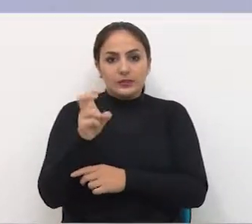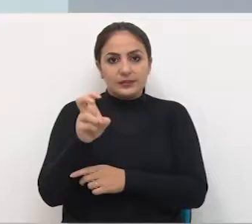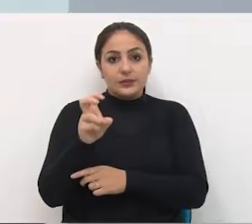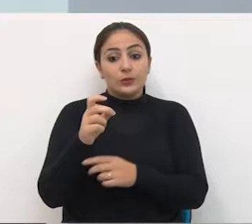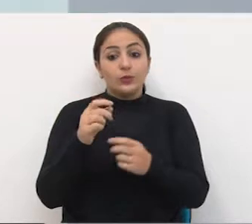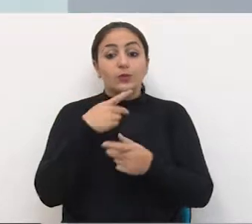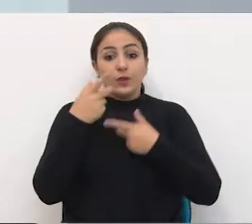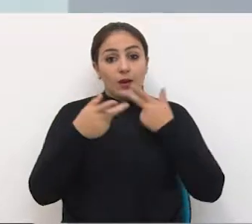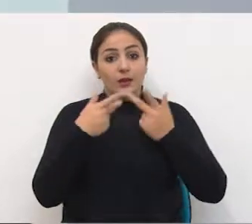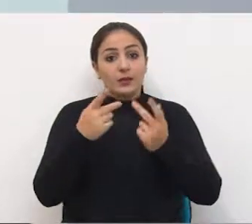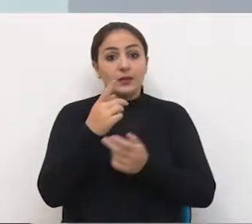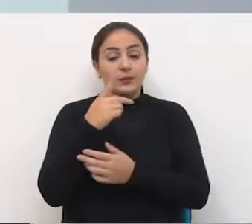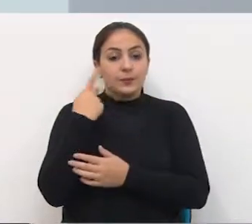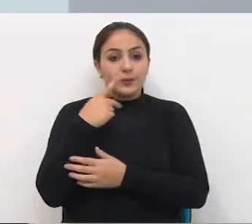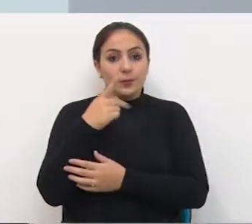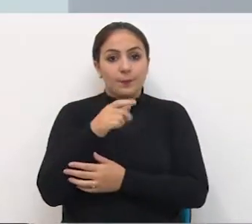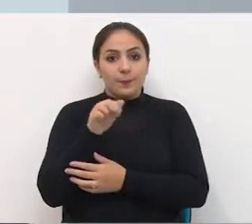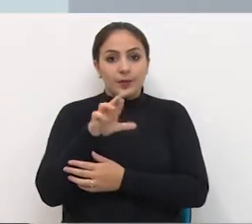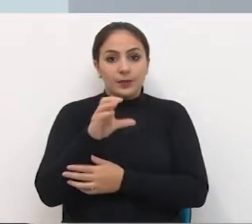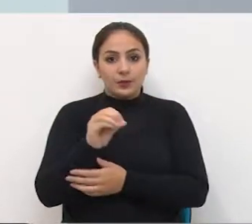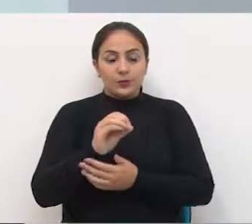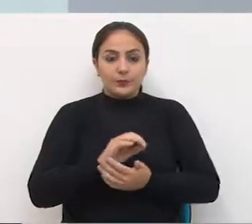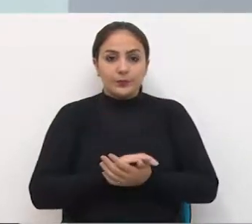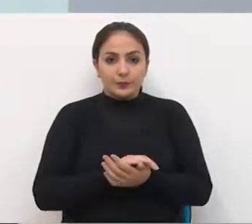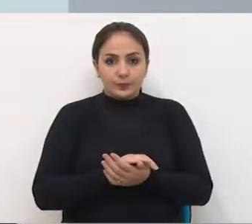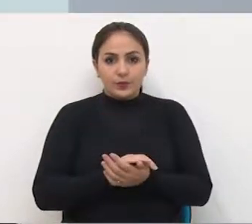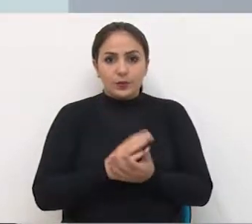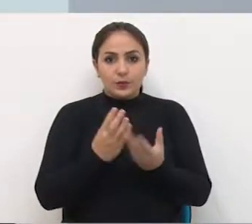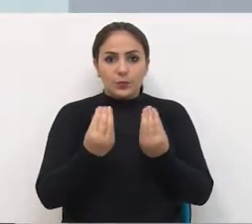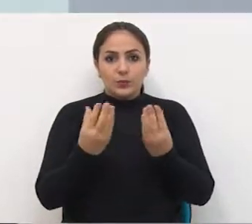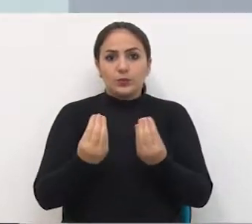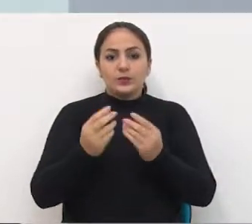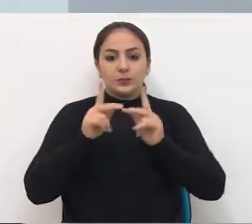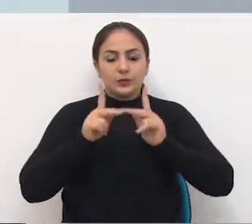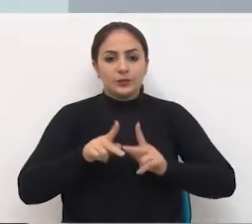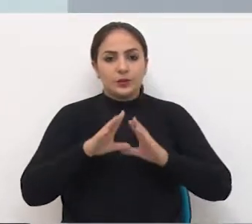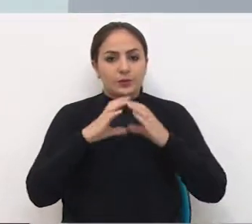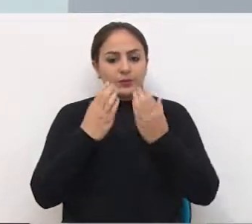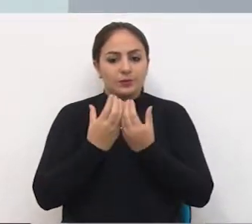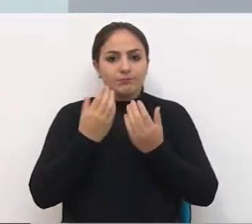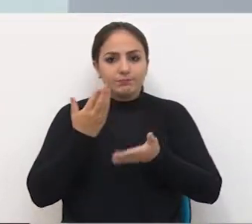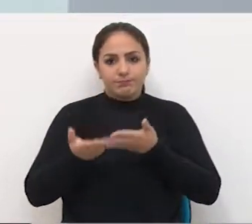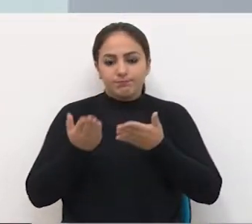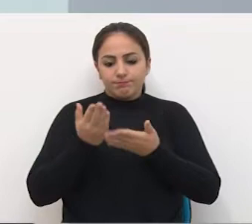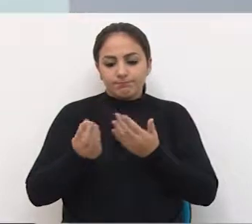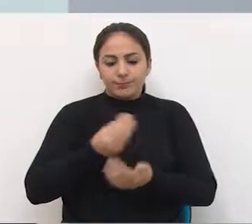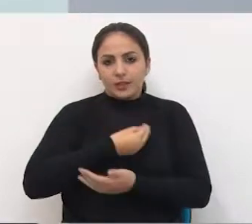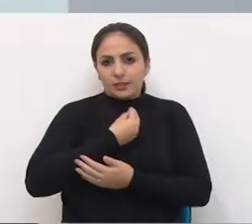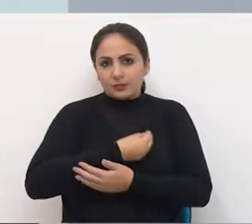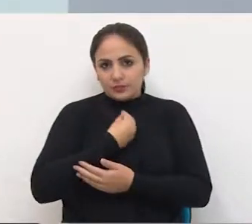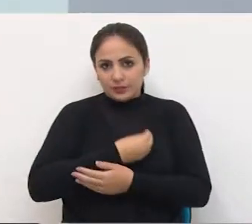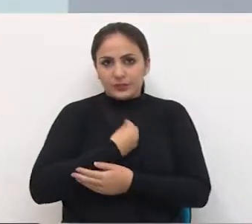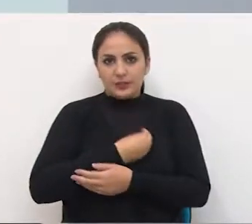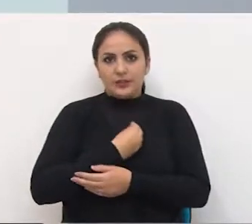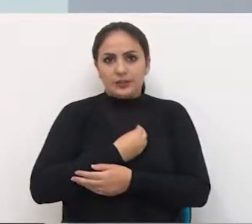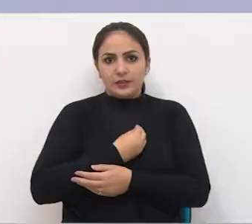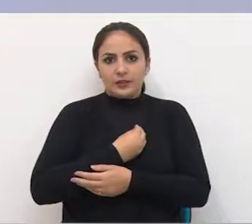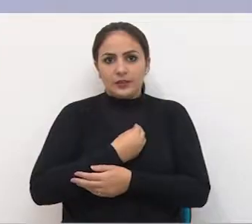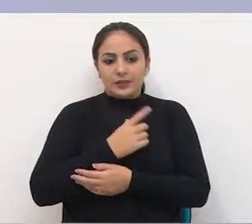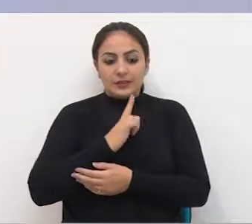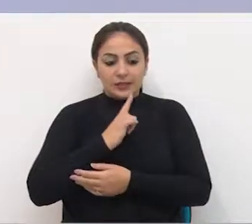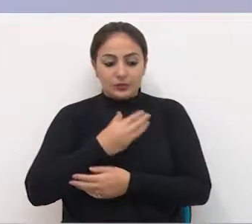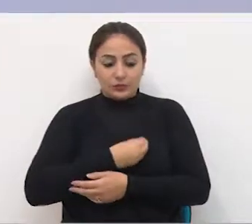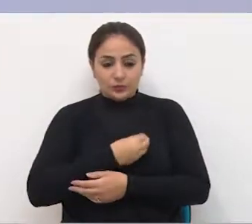Danelli. Nos últimos cinco anos, sete pessoas da comunidade do Bairro São José perderam a vida, atravessando aquela rodovia.